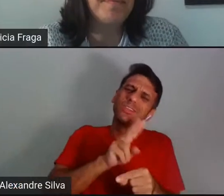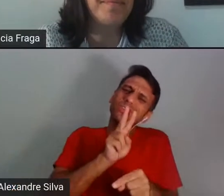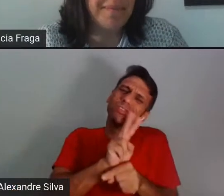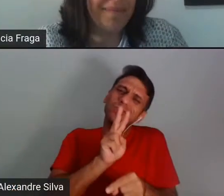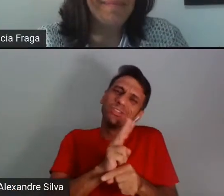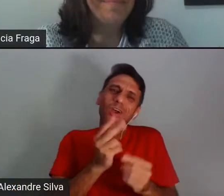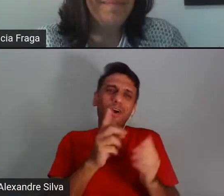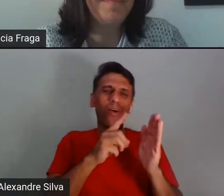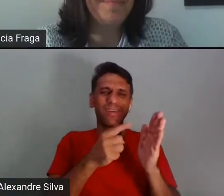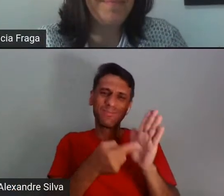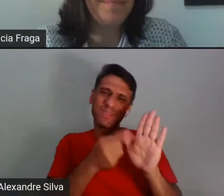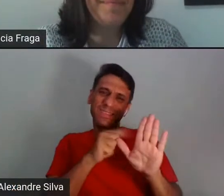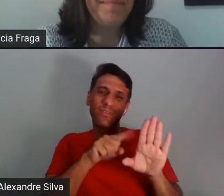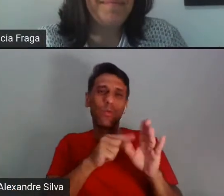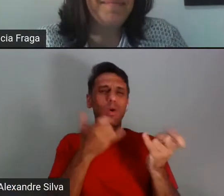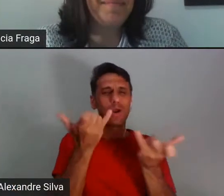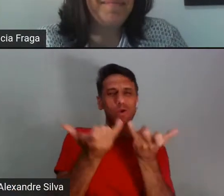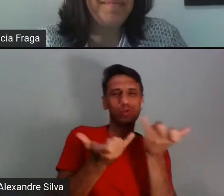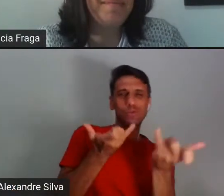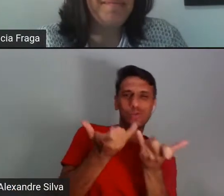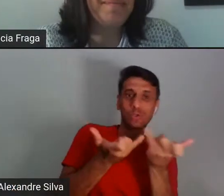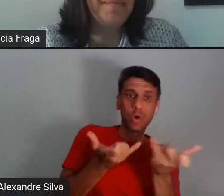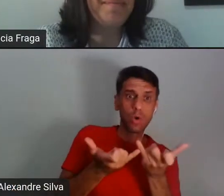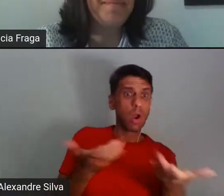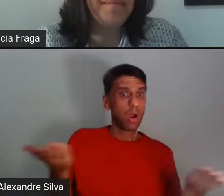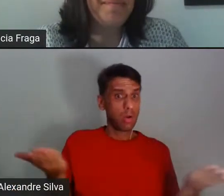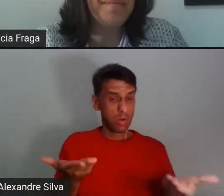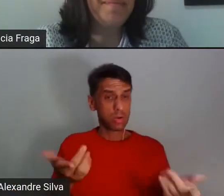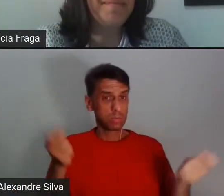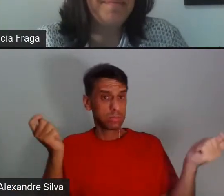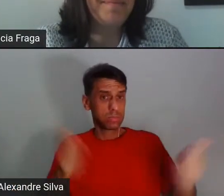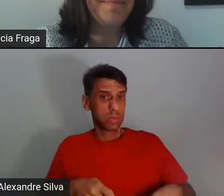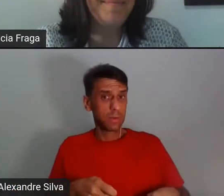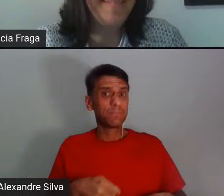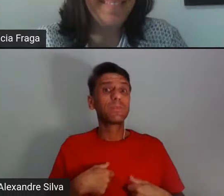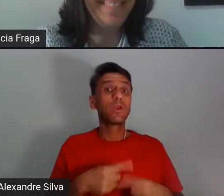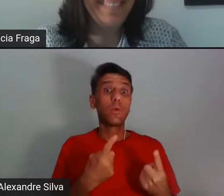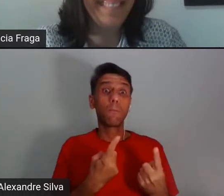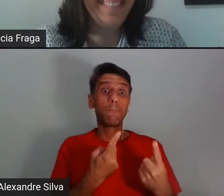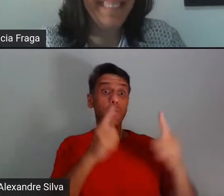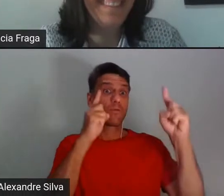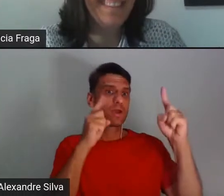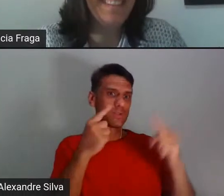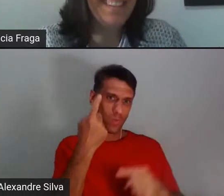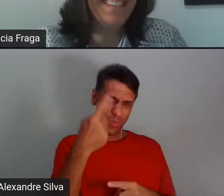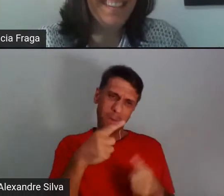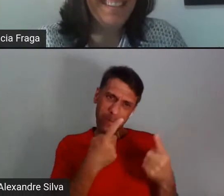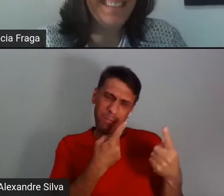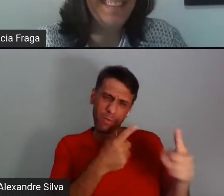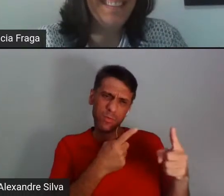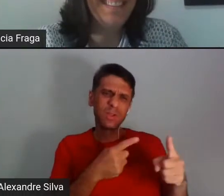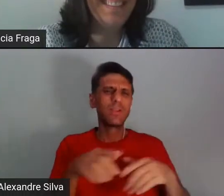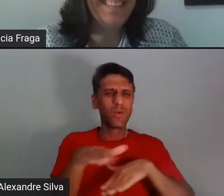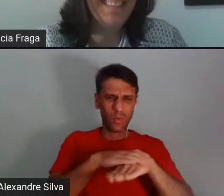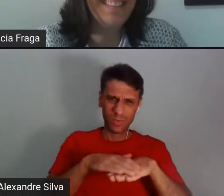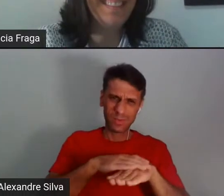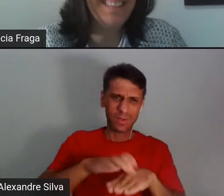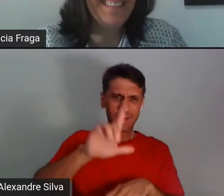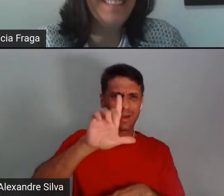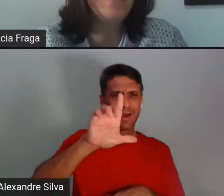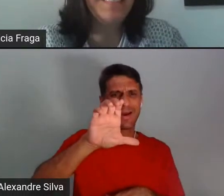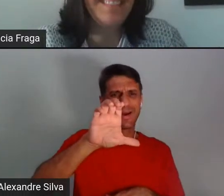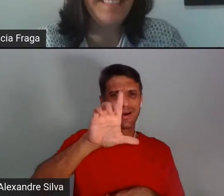ideia, né? E pensar de forma diferente. E ainda faço mais uma provocação em relação a isso. Tenho conversado muito com a Claudiana, que foi minha